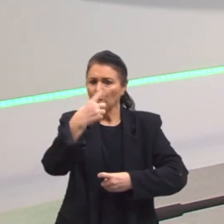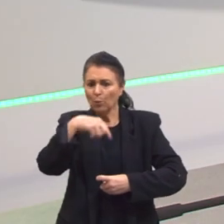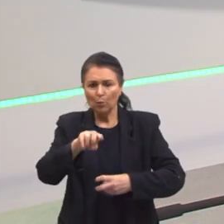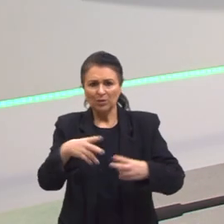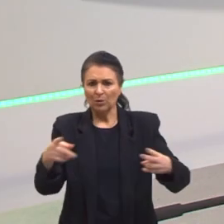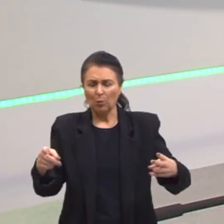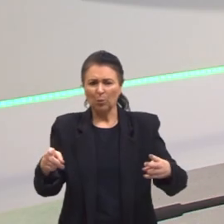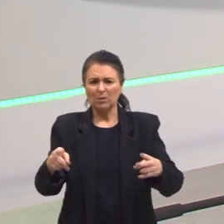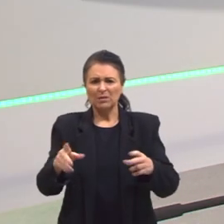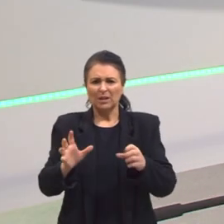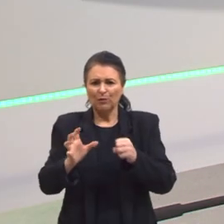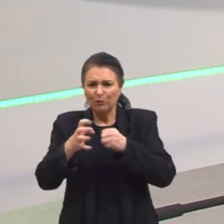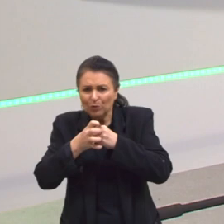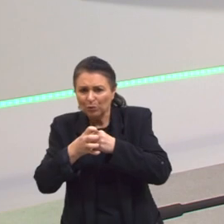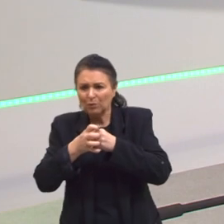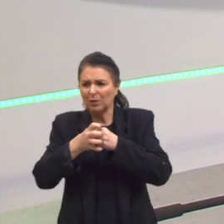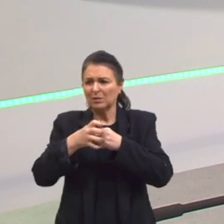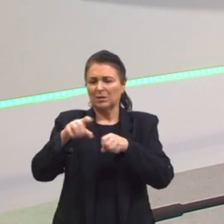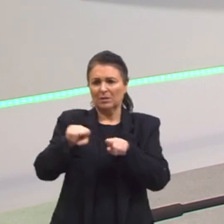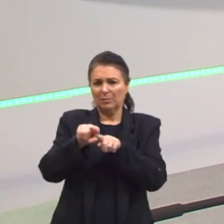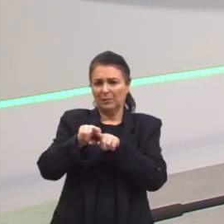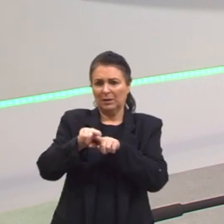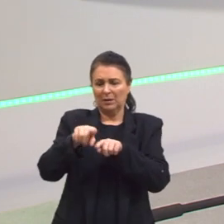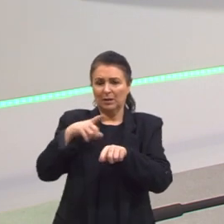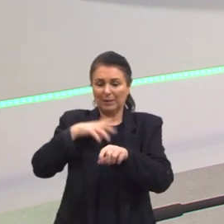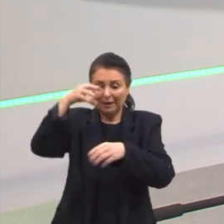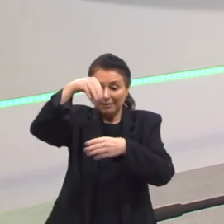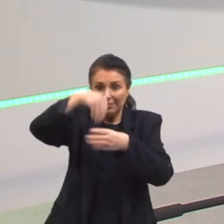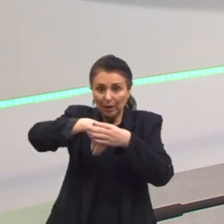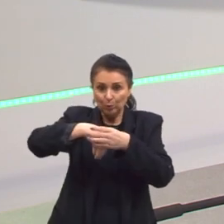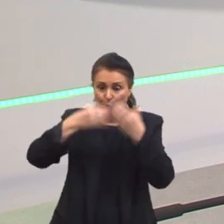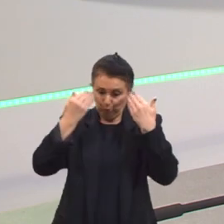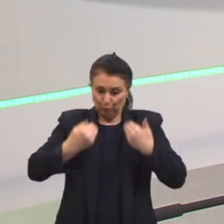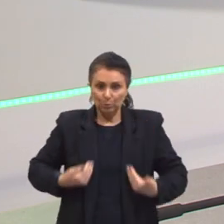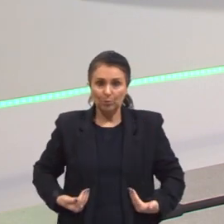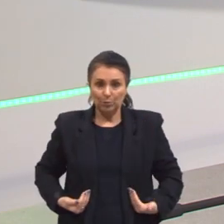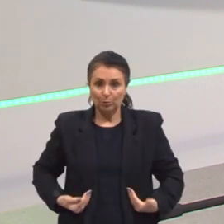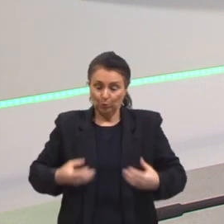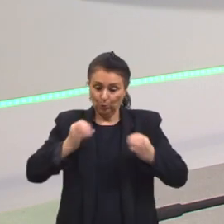fungos, ou algum parasita para o interior do teu organismo.